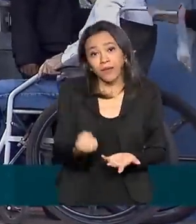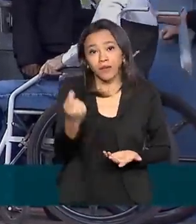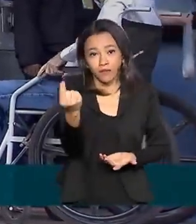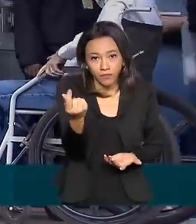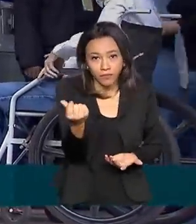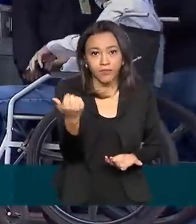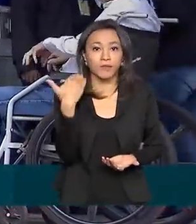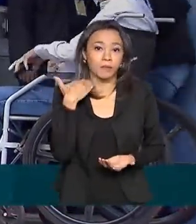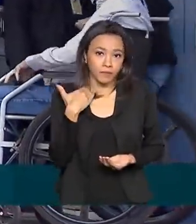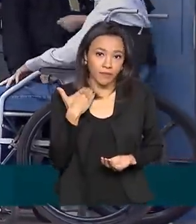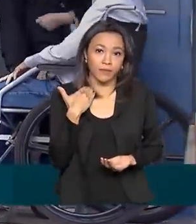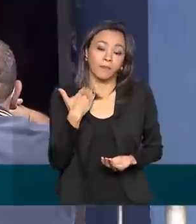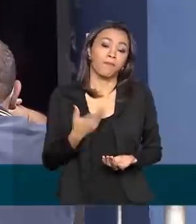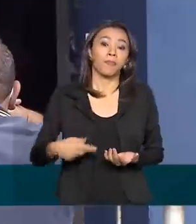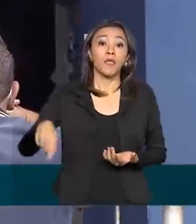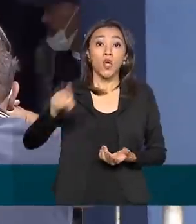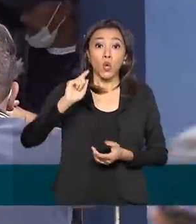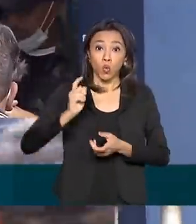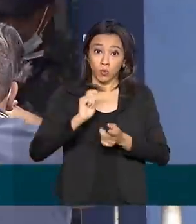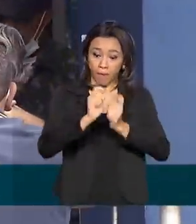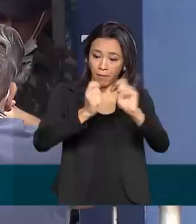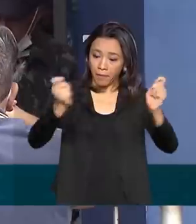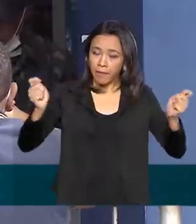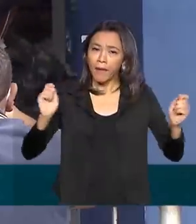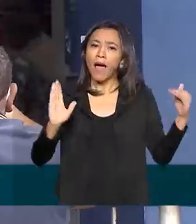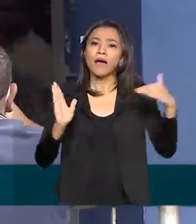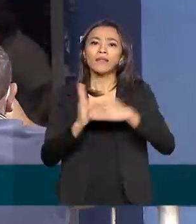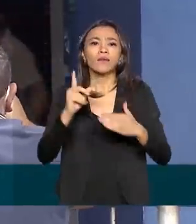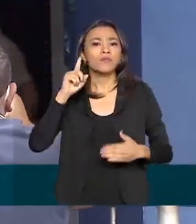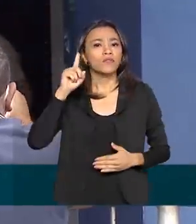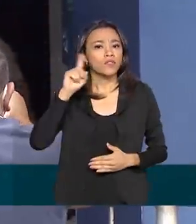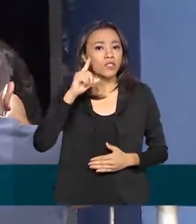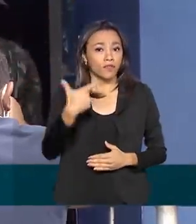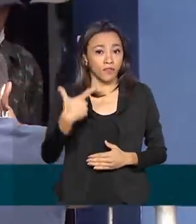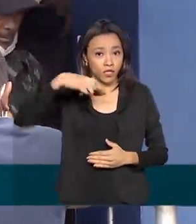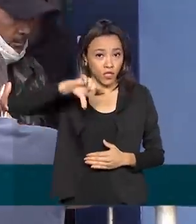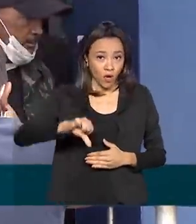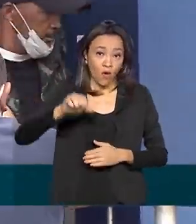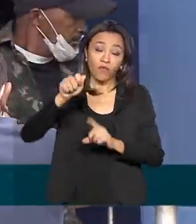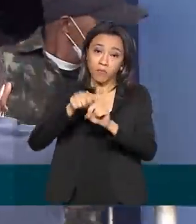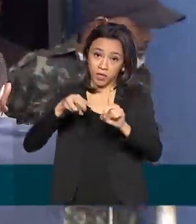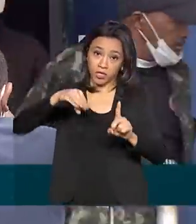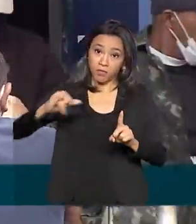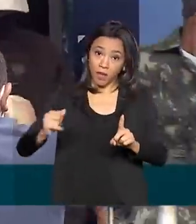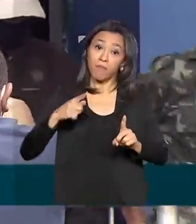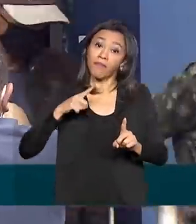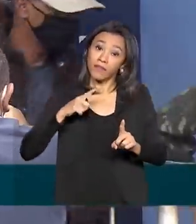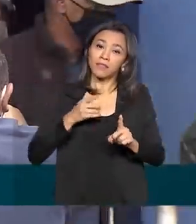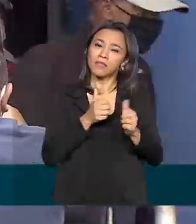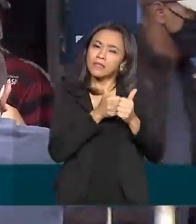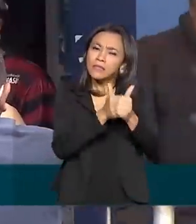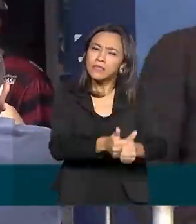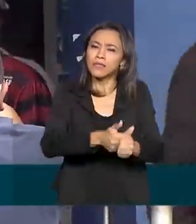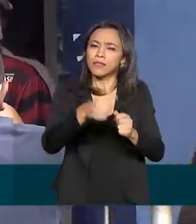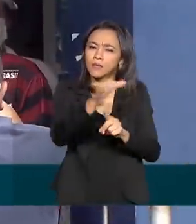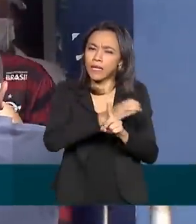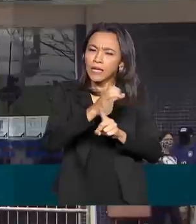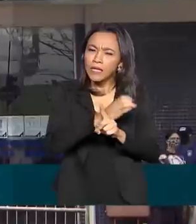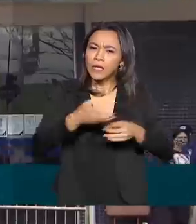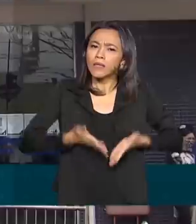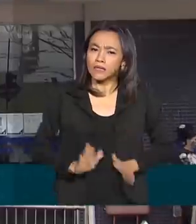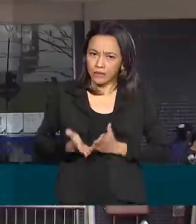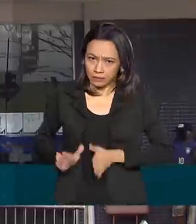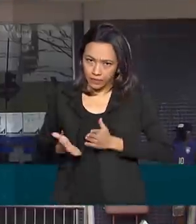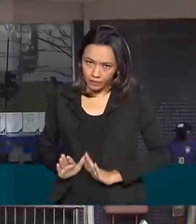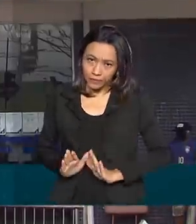saques. Os pagamentos vão até 29 de maio, em dias escalonados por mês de nascimento. Já os saques